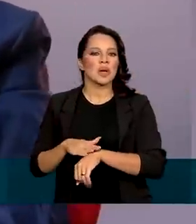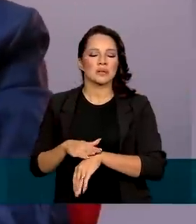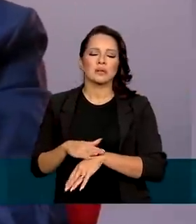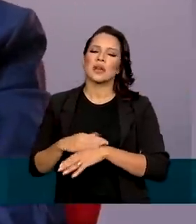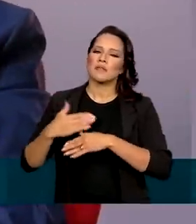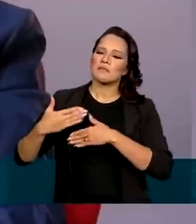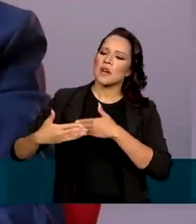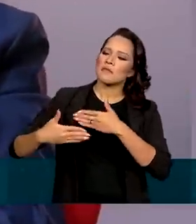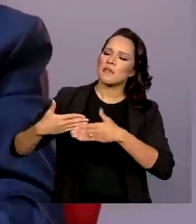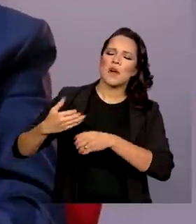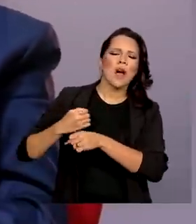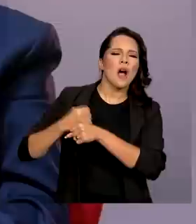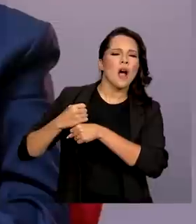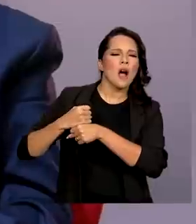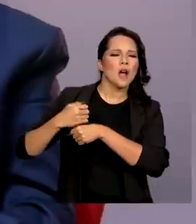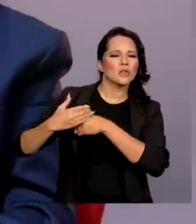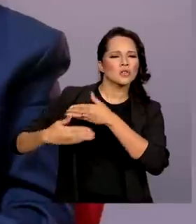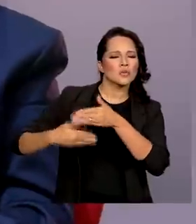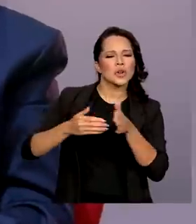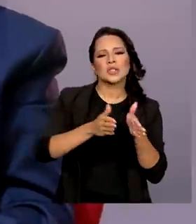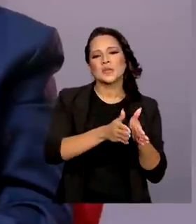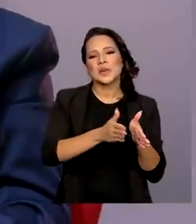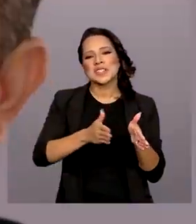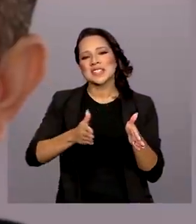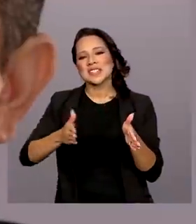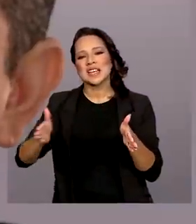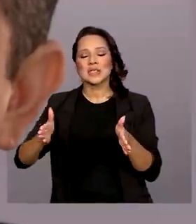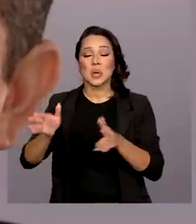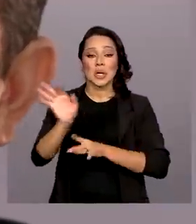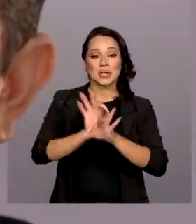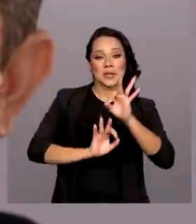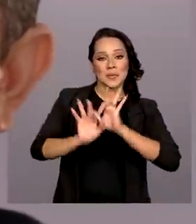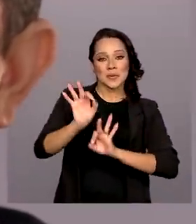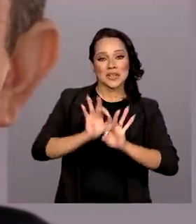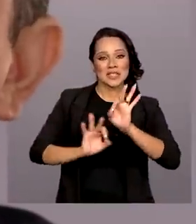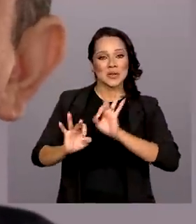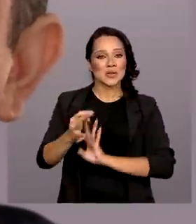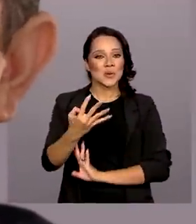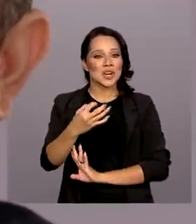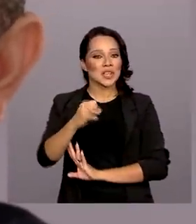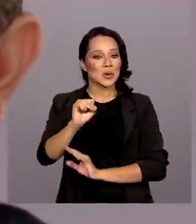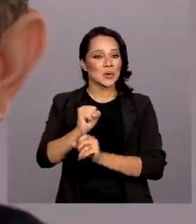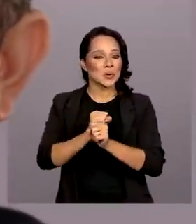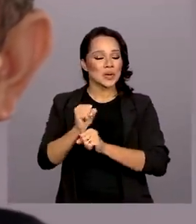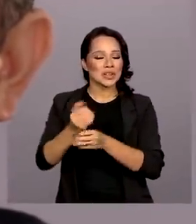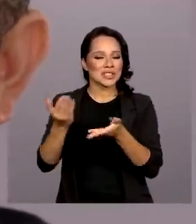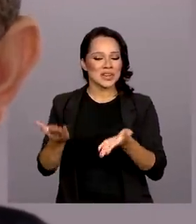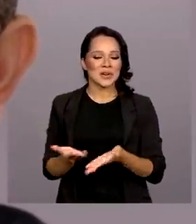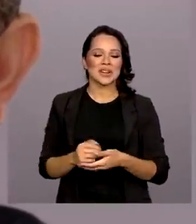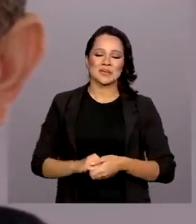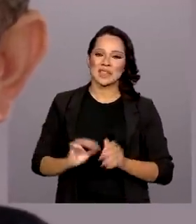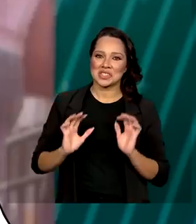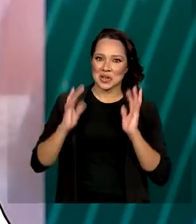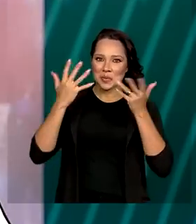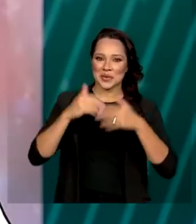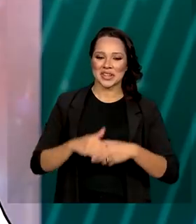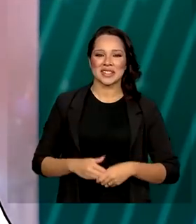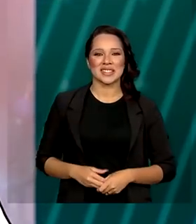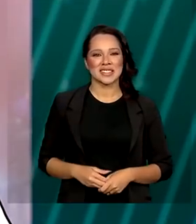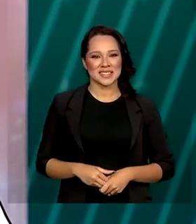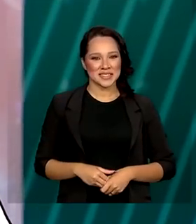Ele vem sendo determinado por esse processo de construção de 48 anos agora que a gente está comemorando.